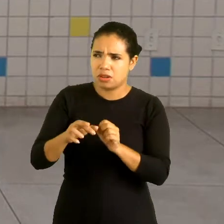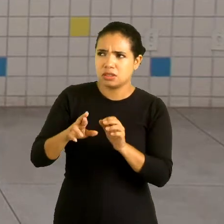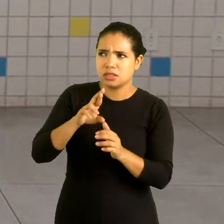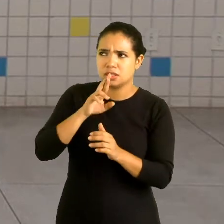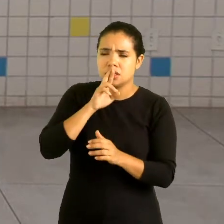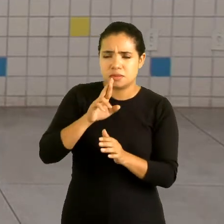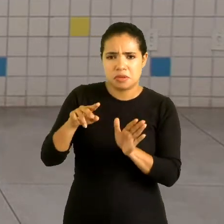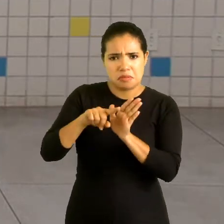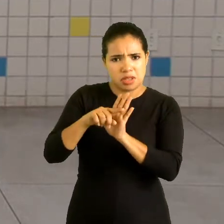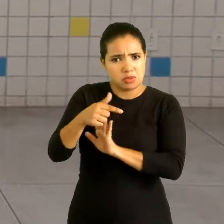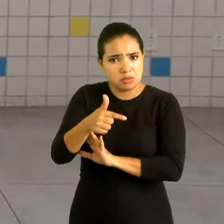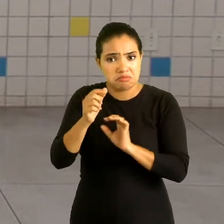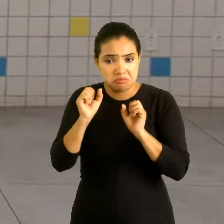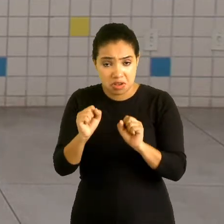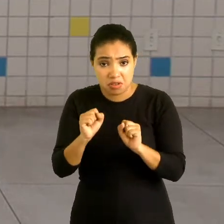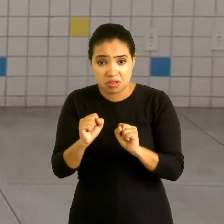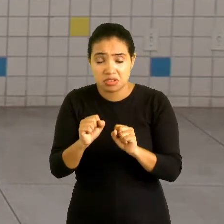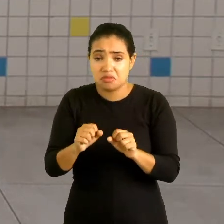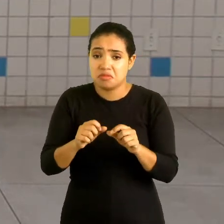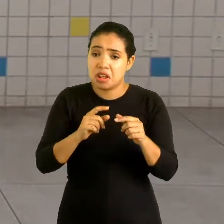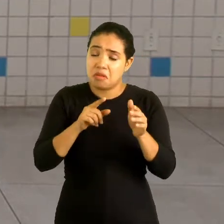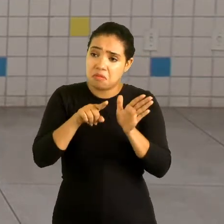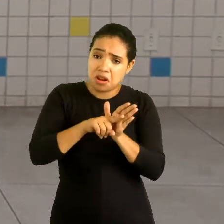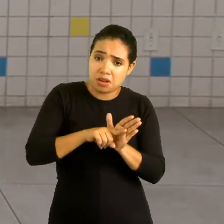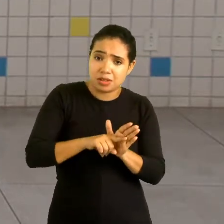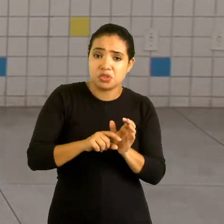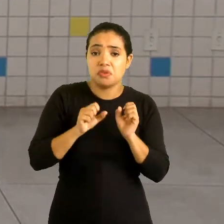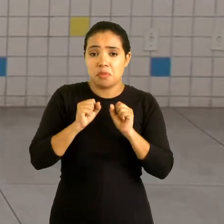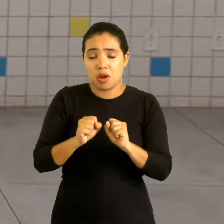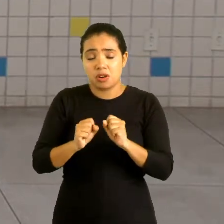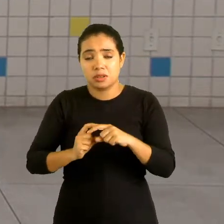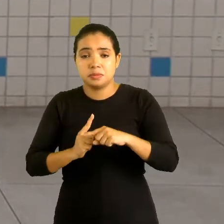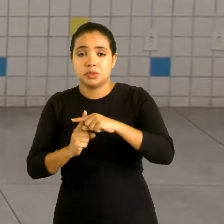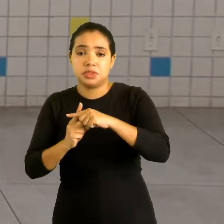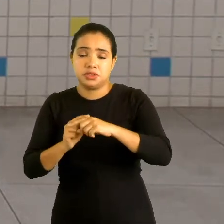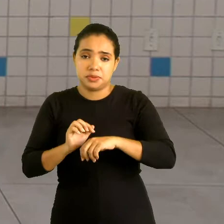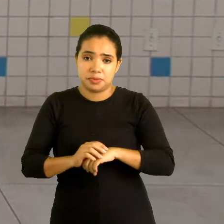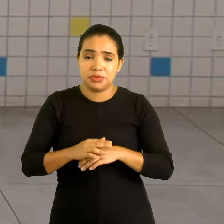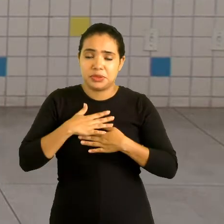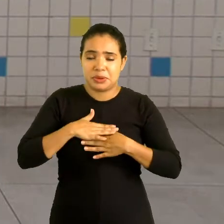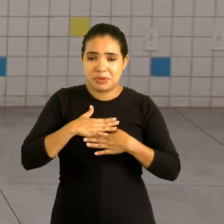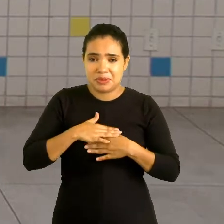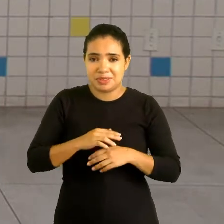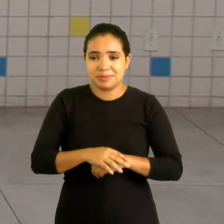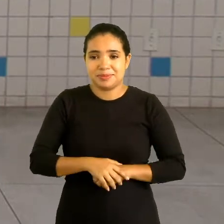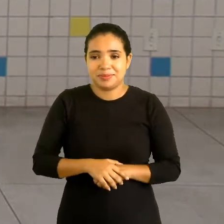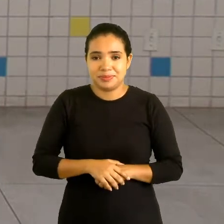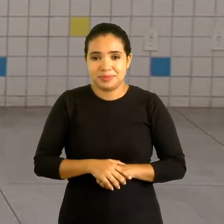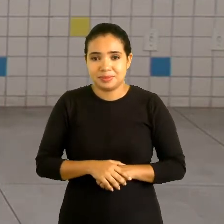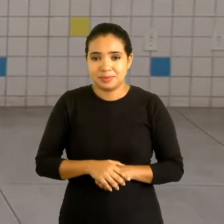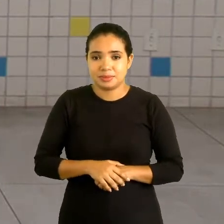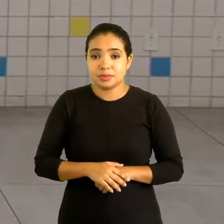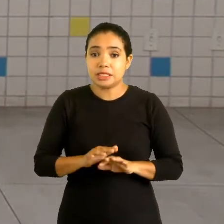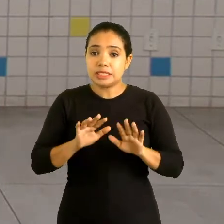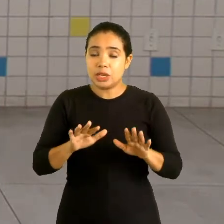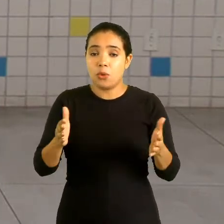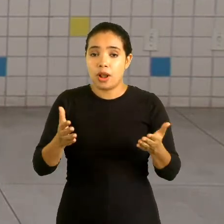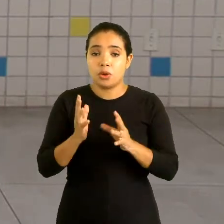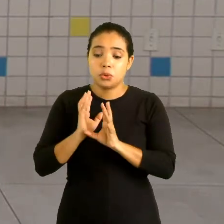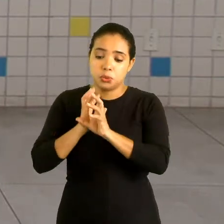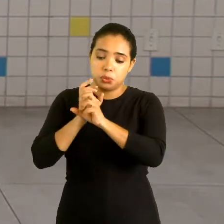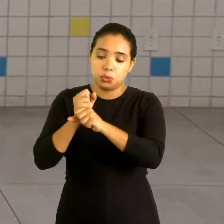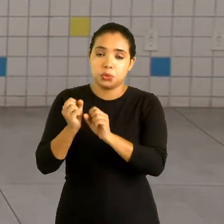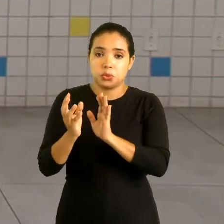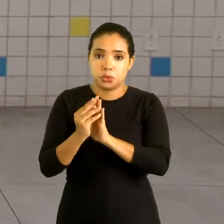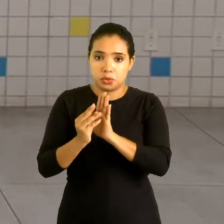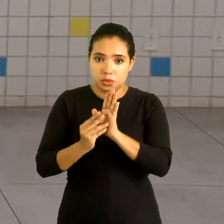Claro. Posso ter tanto negativo quanto positivo. Tranquilo até aí. Pessoal, então revisada